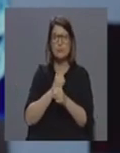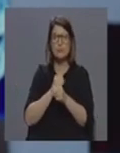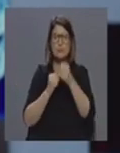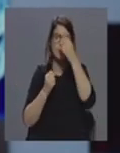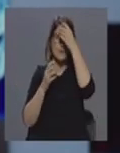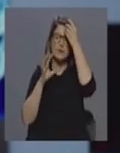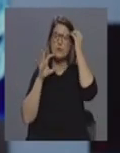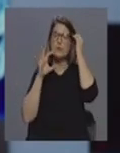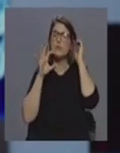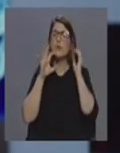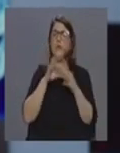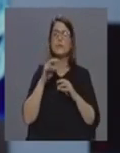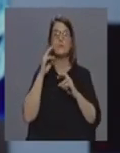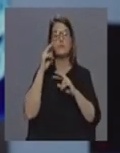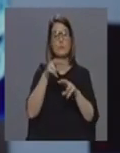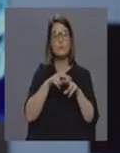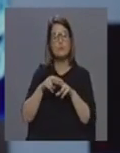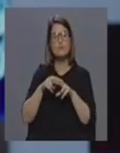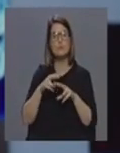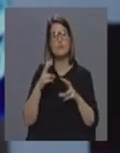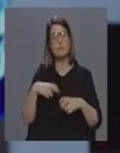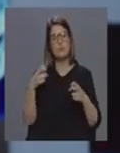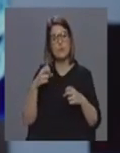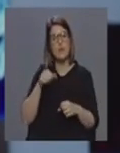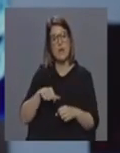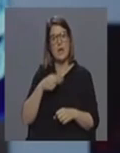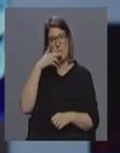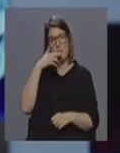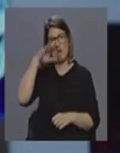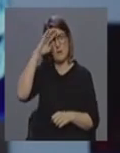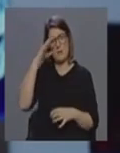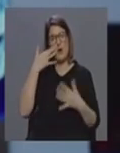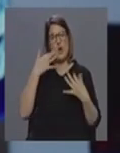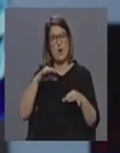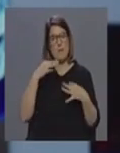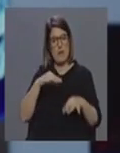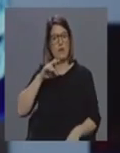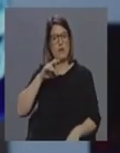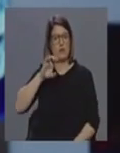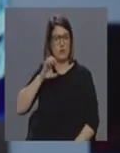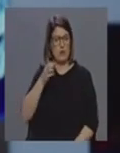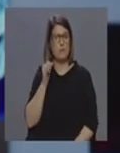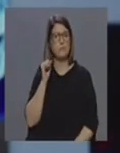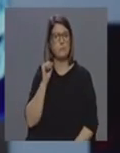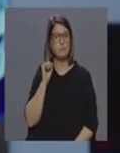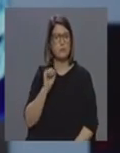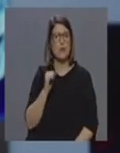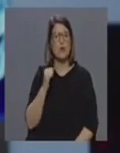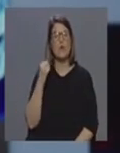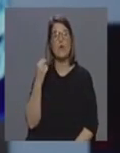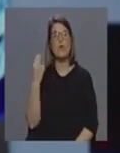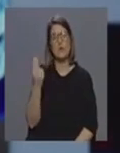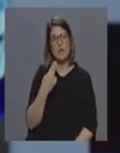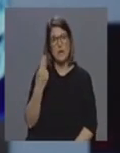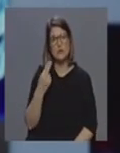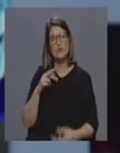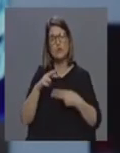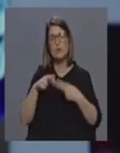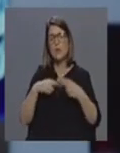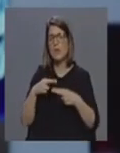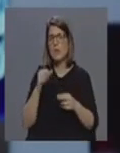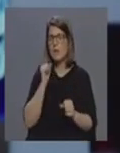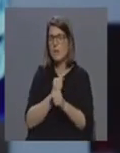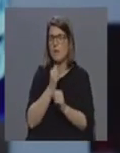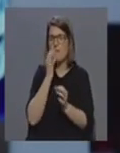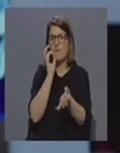diagnóstico laboratorial também dos casos de gripe na região da gripe comum digamos assim a unidade genética tem feito um trabalho exemplar e o